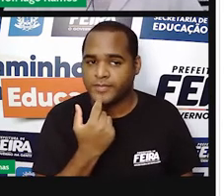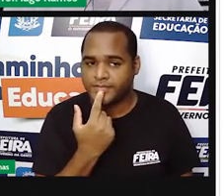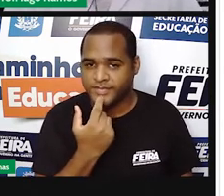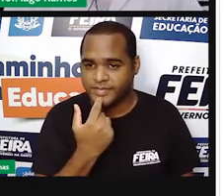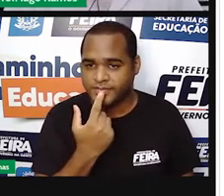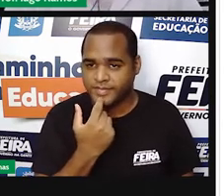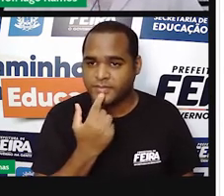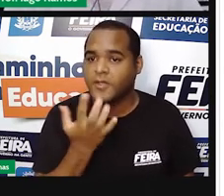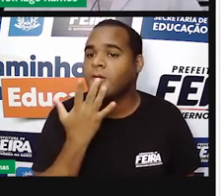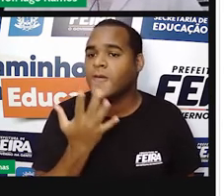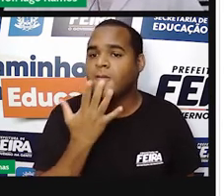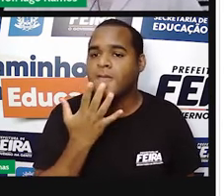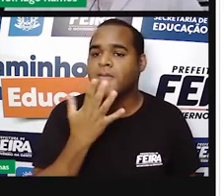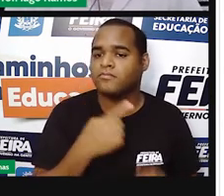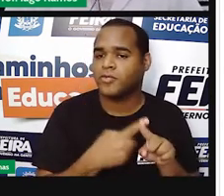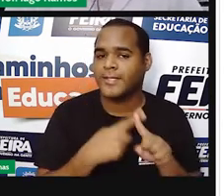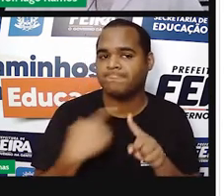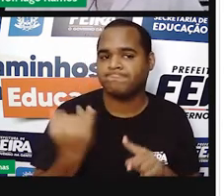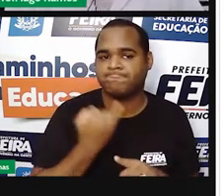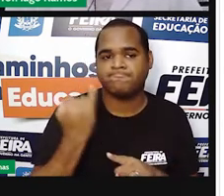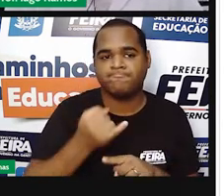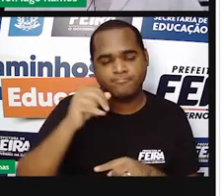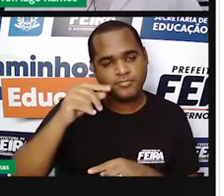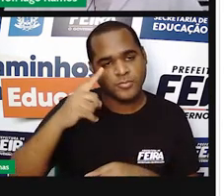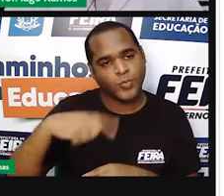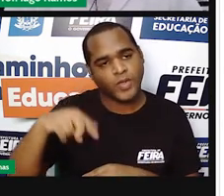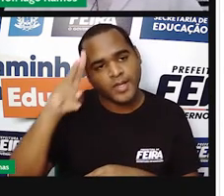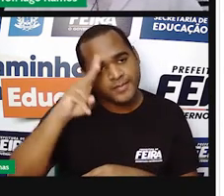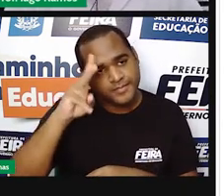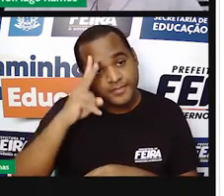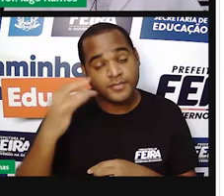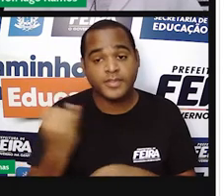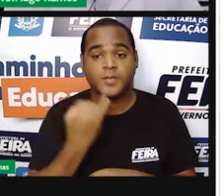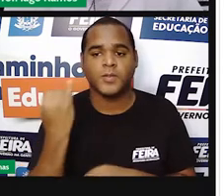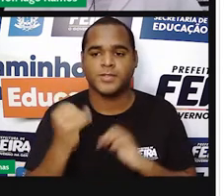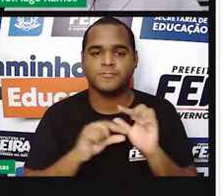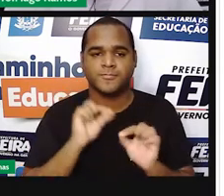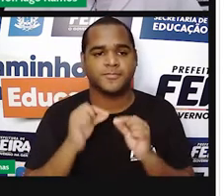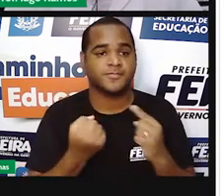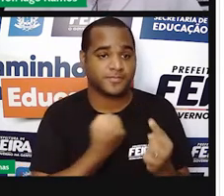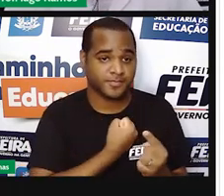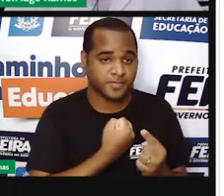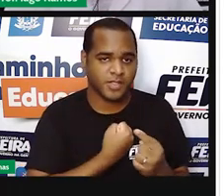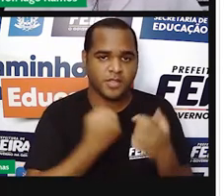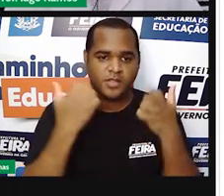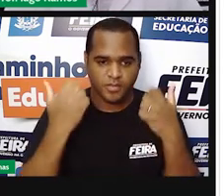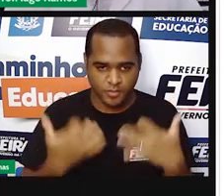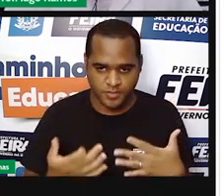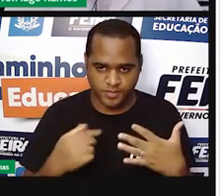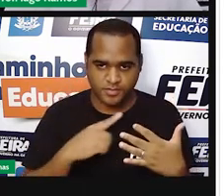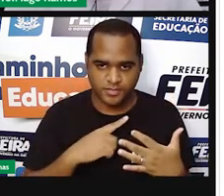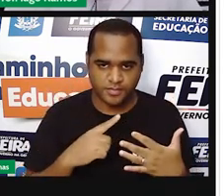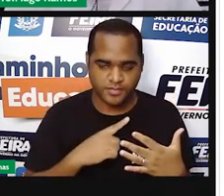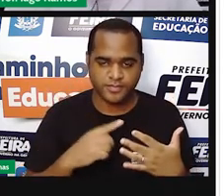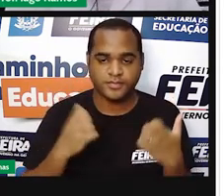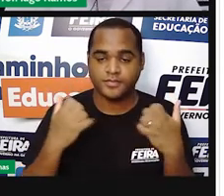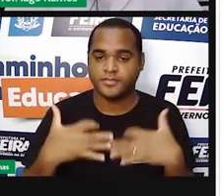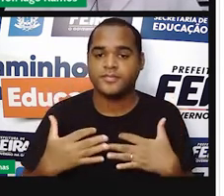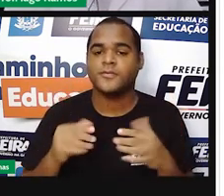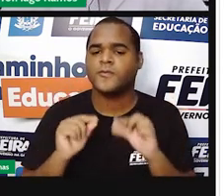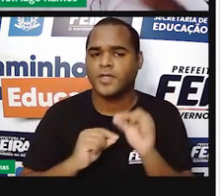porque é importante a gente saber que os números racionais são números reais.